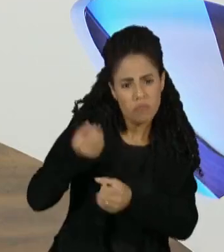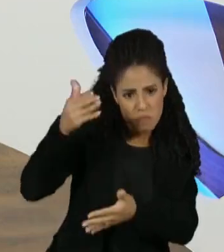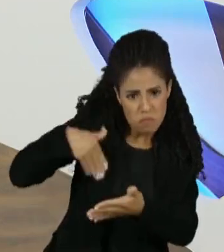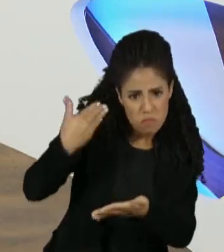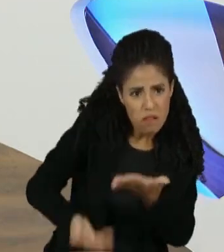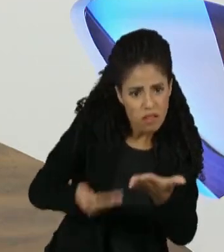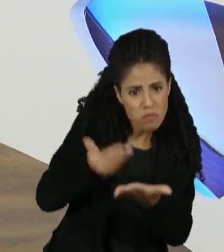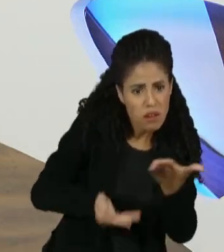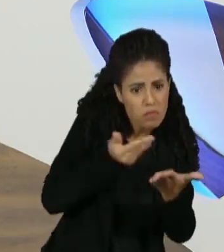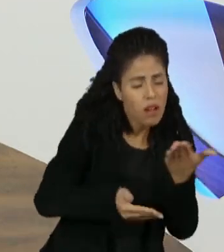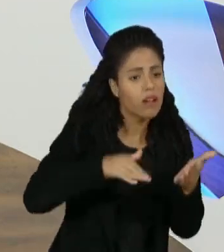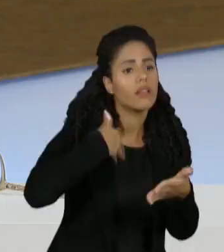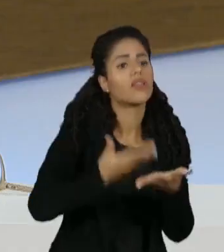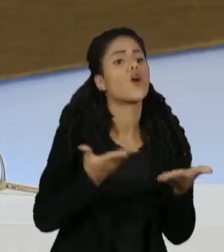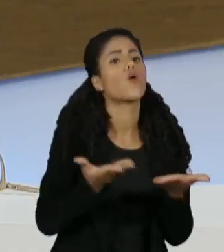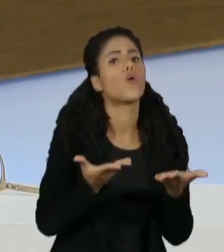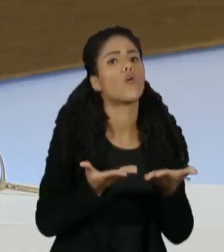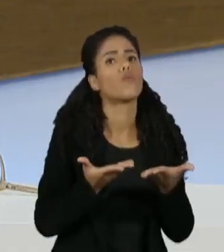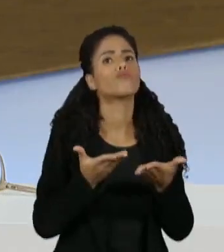por conta da